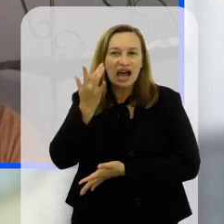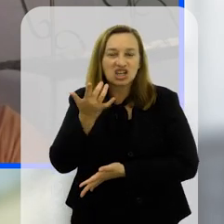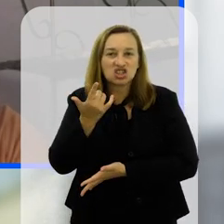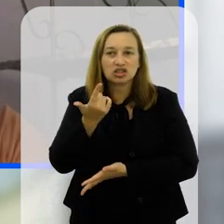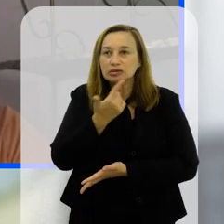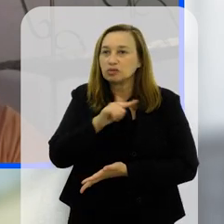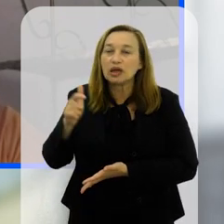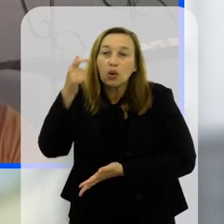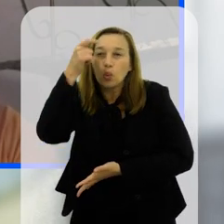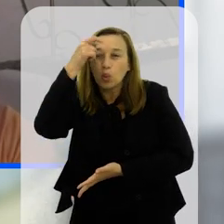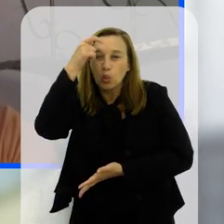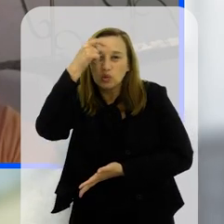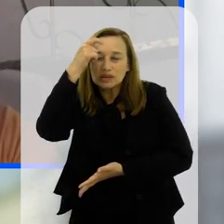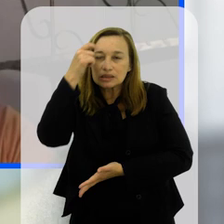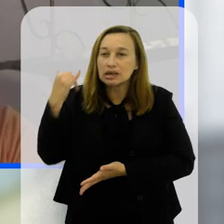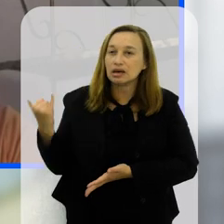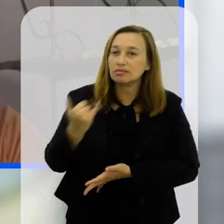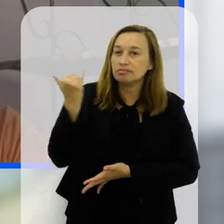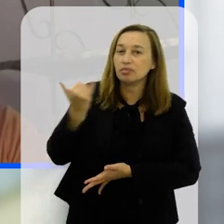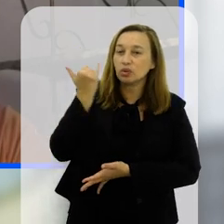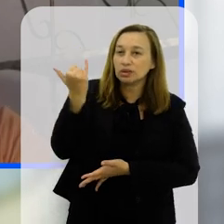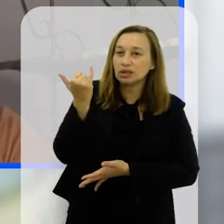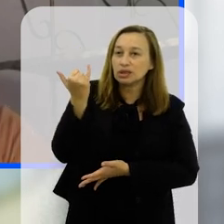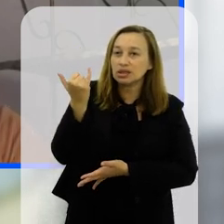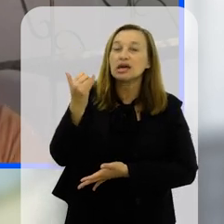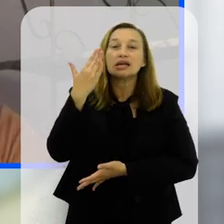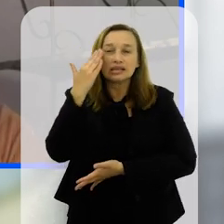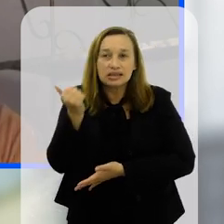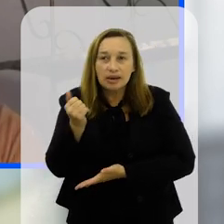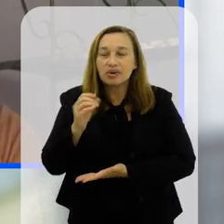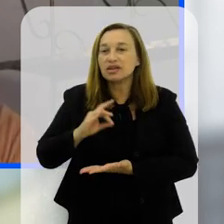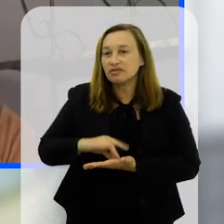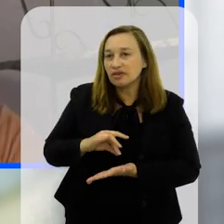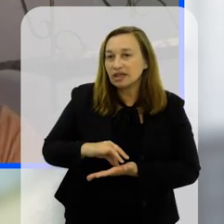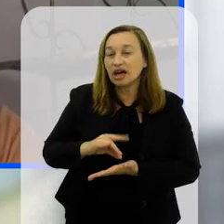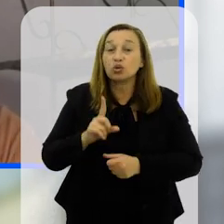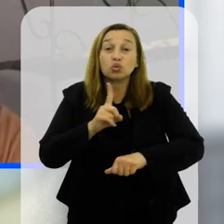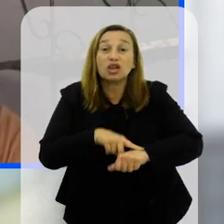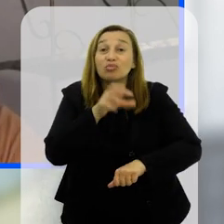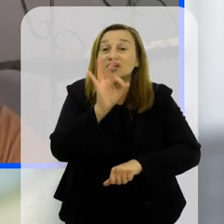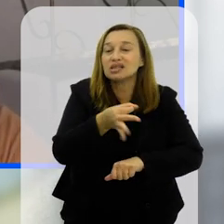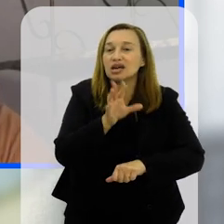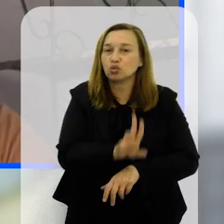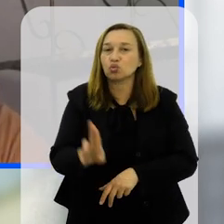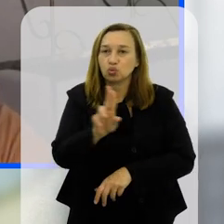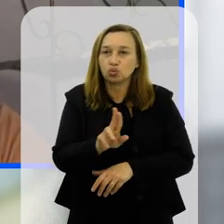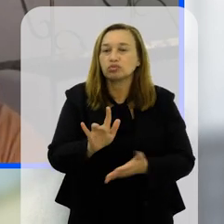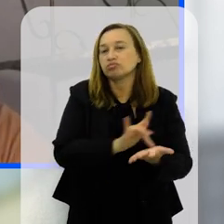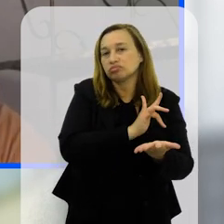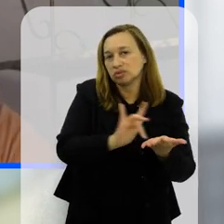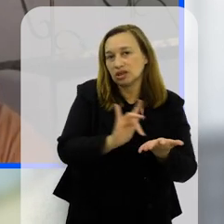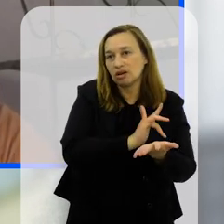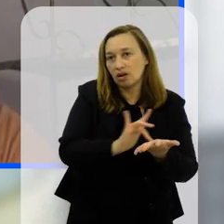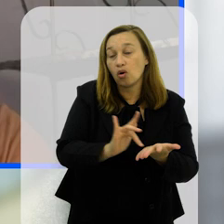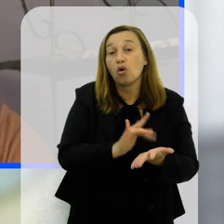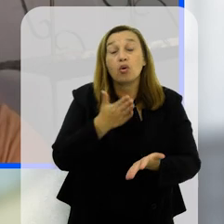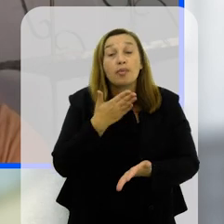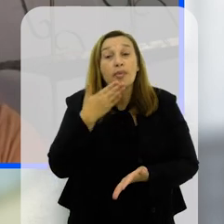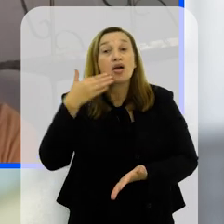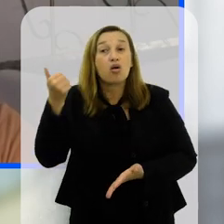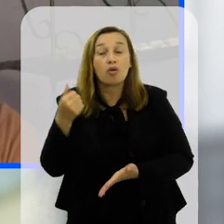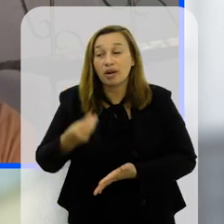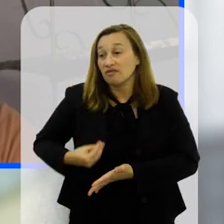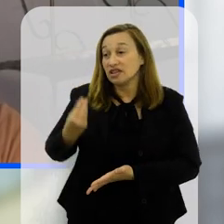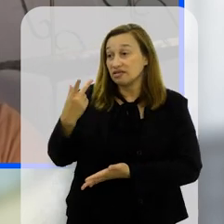acha que eles não têm essa consciência a importância de saber mesmo o tempo exato para usar o celular né